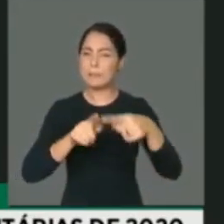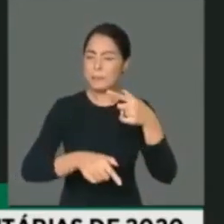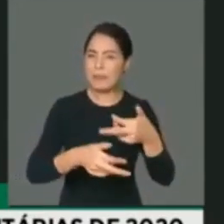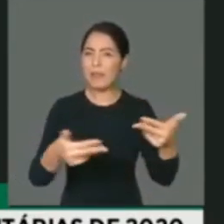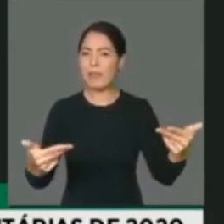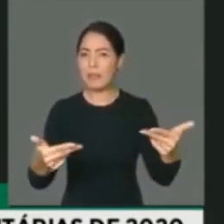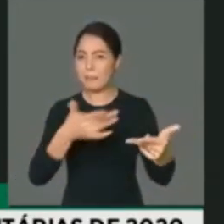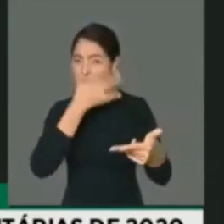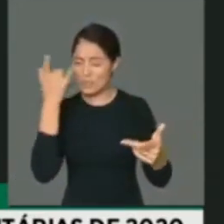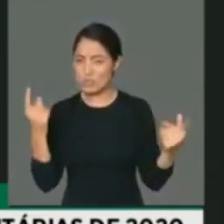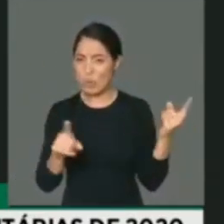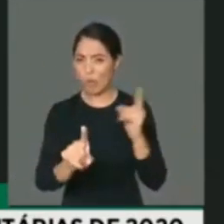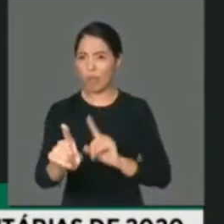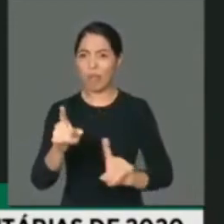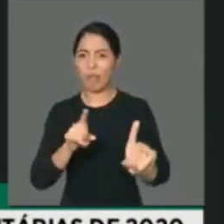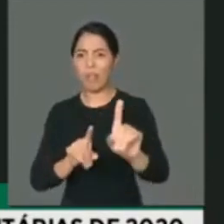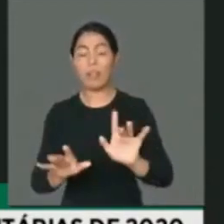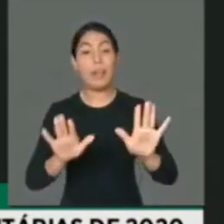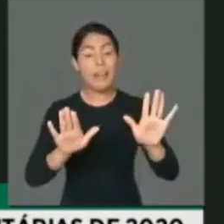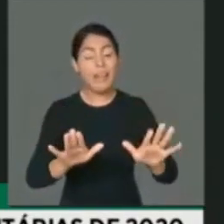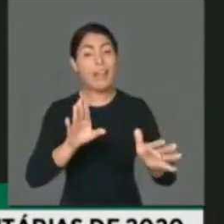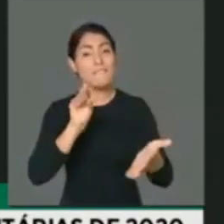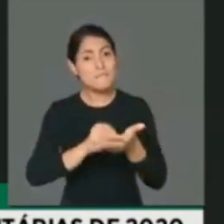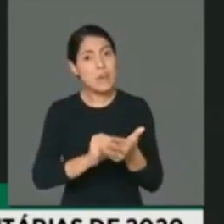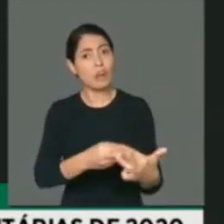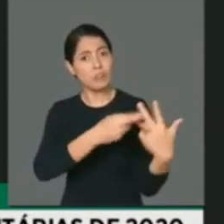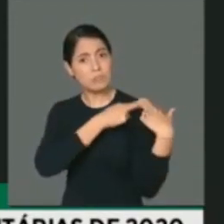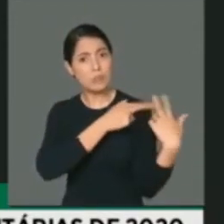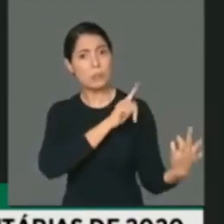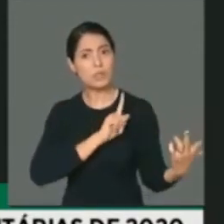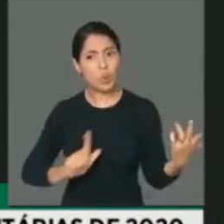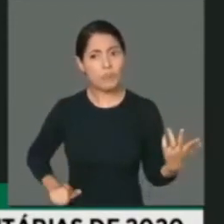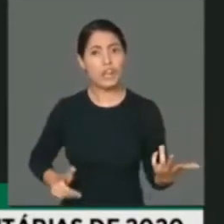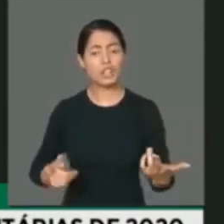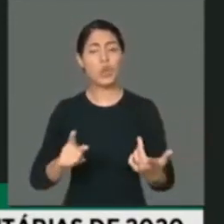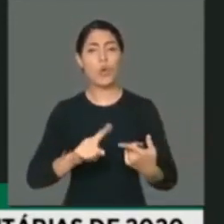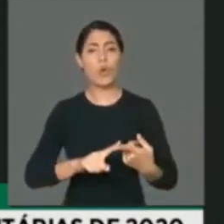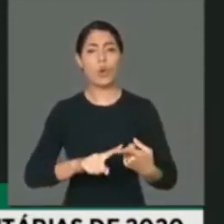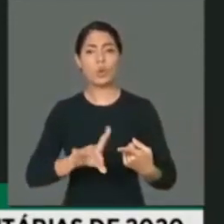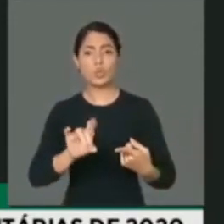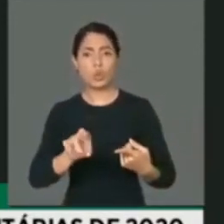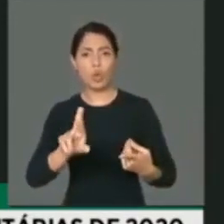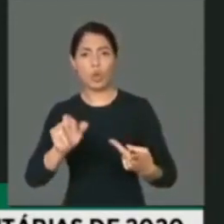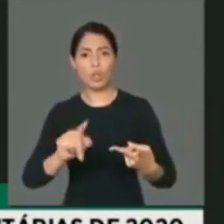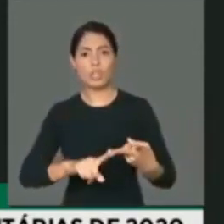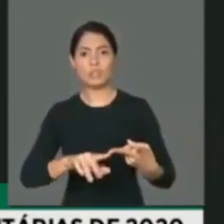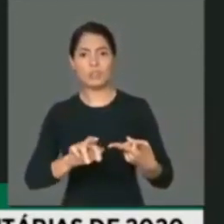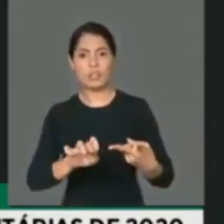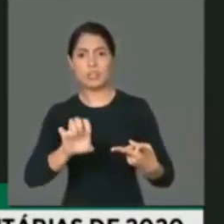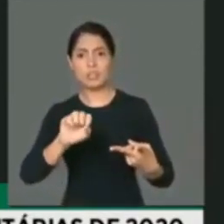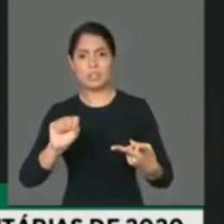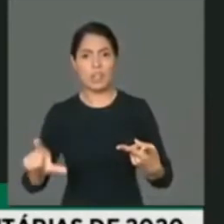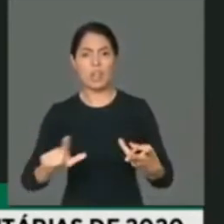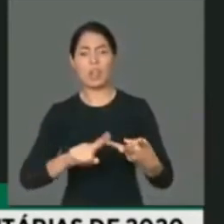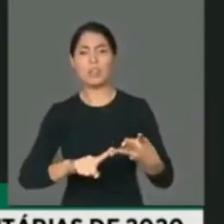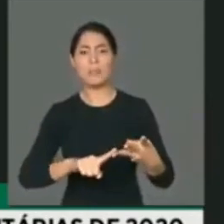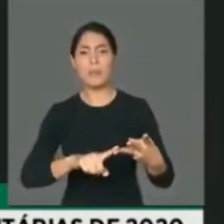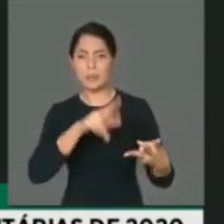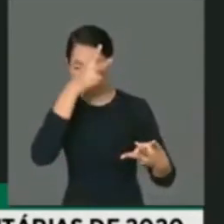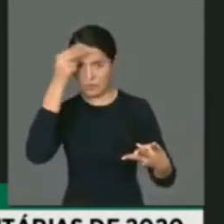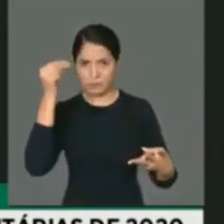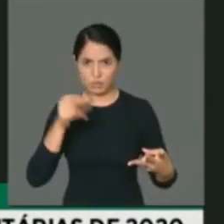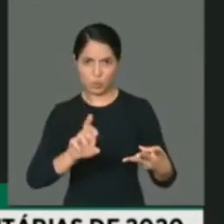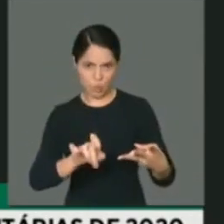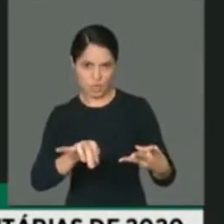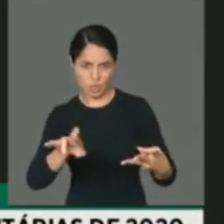nossa cidade. Isso é fruto da irresponsabilidade de governadores como Dória, Bitsa e o prefeito Rodrigo Neves. E já que nós